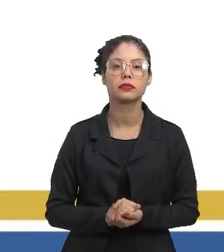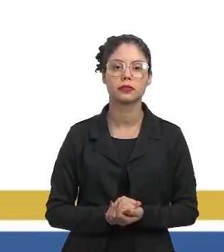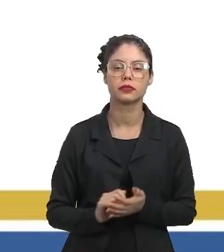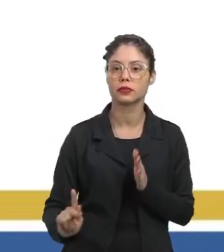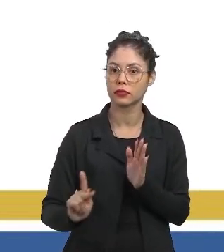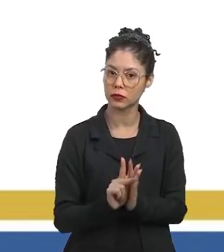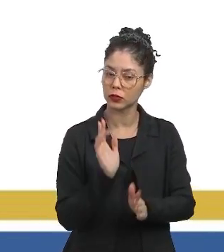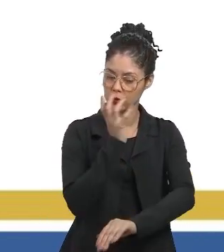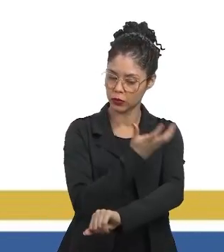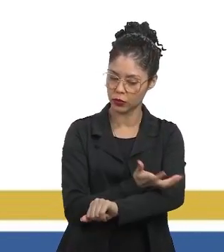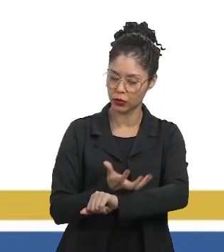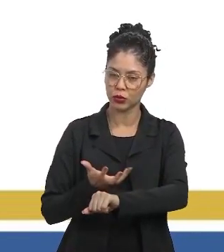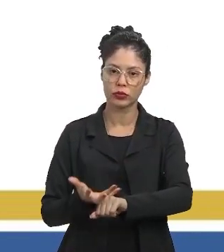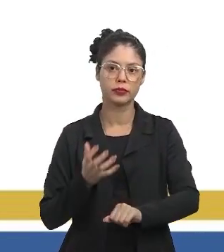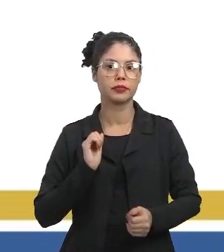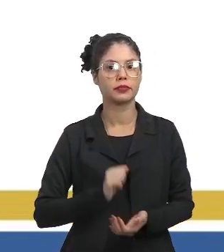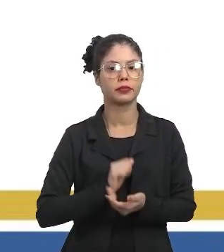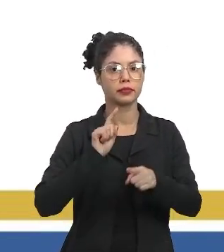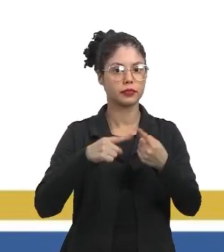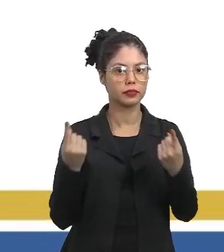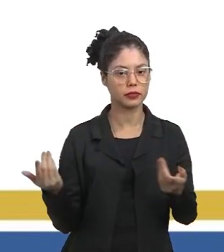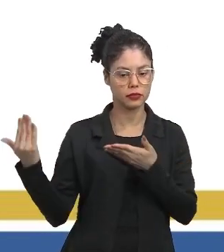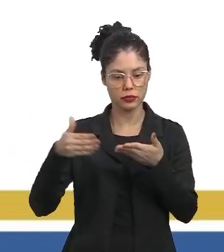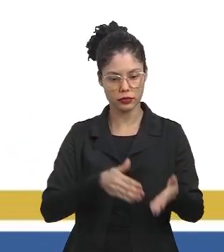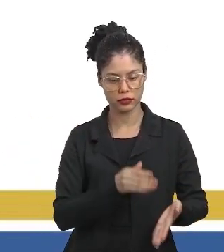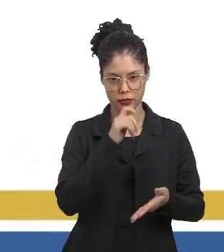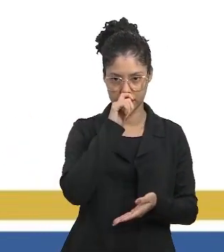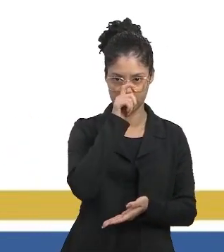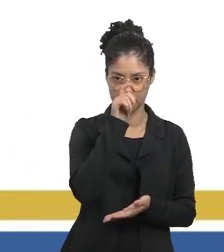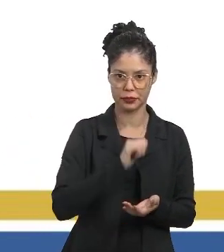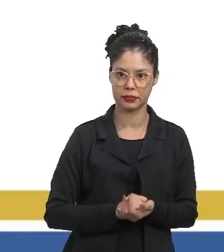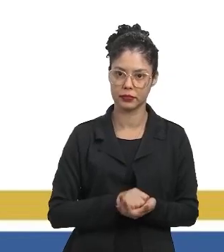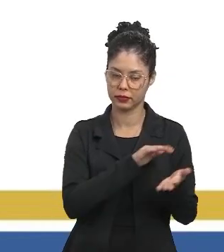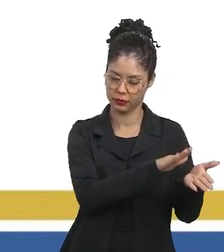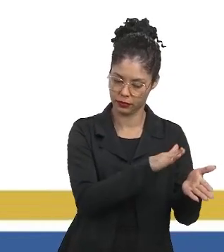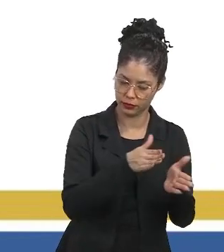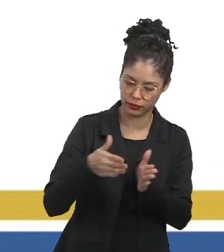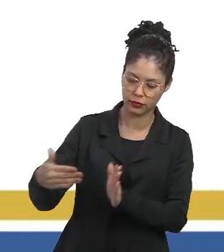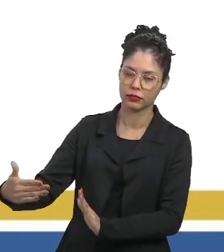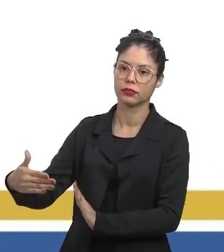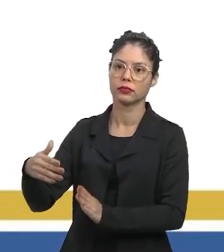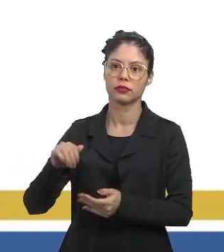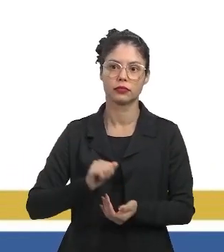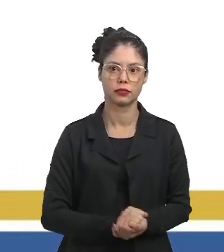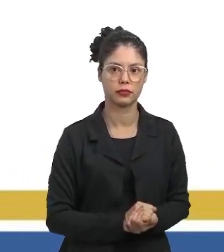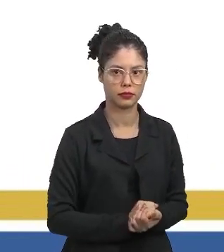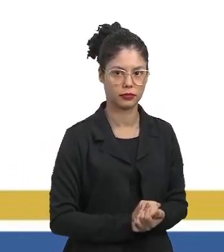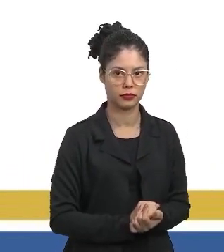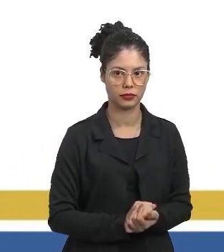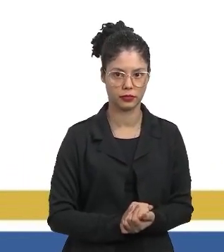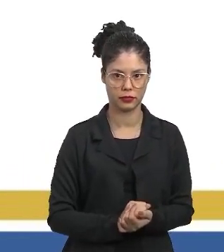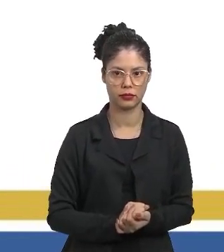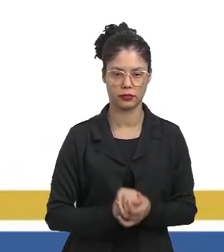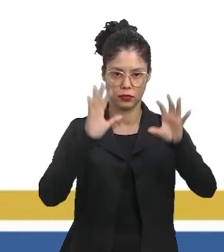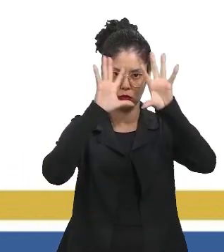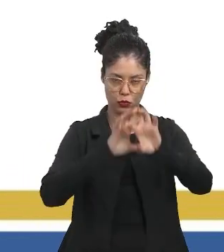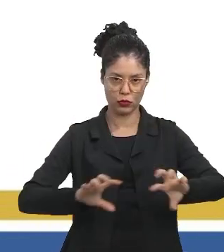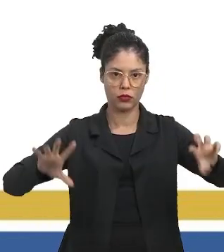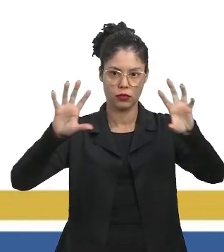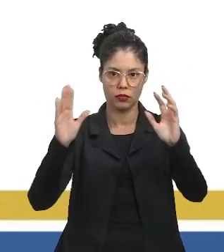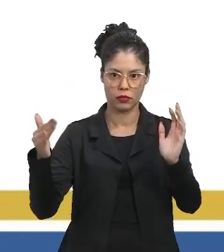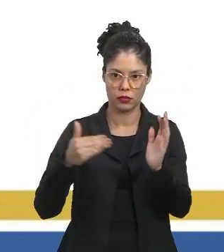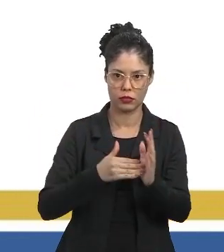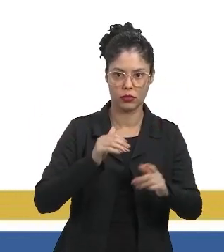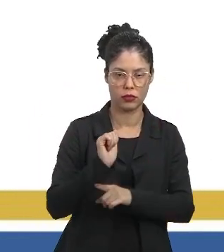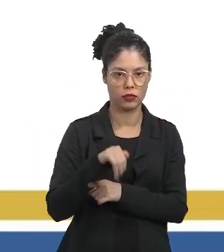vegetais. Mas para que ele chegue nisso, ele precisa passar de gás de nitrogênio para a